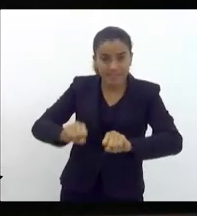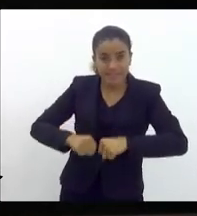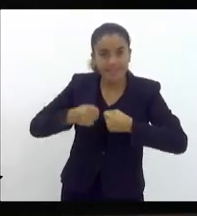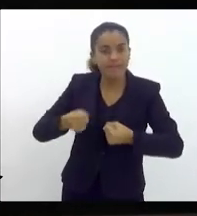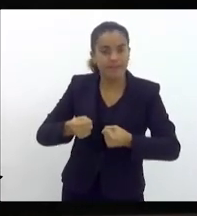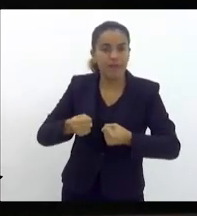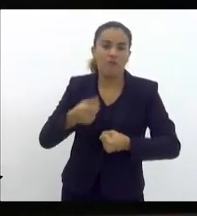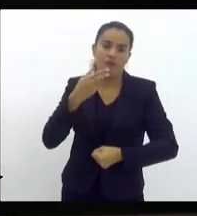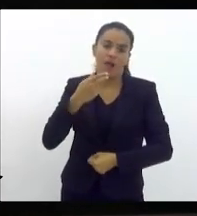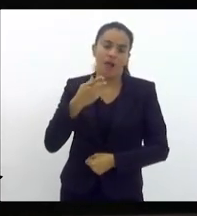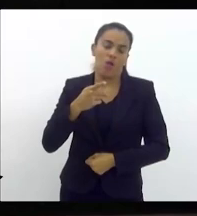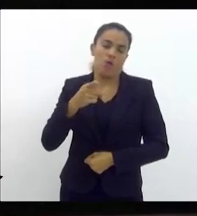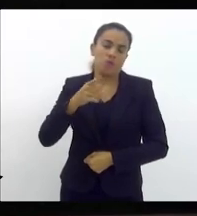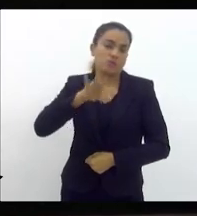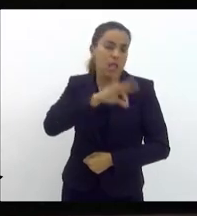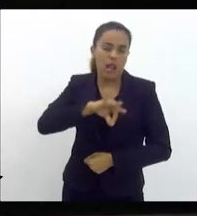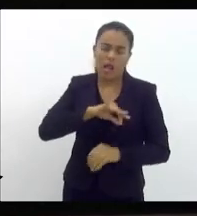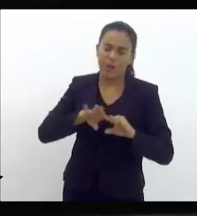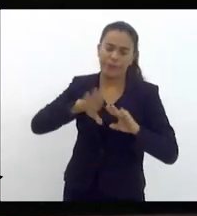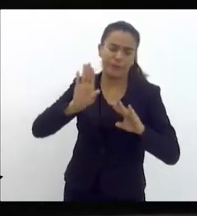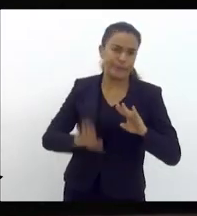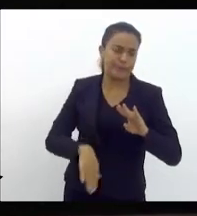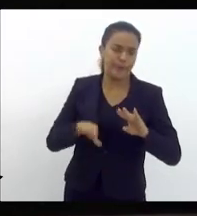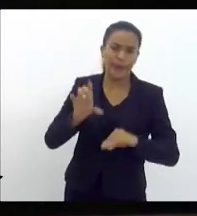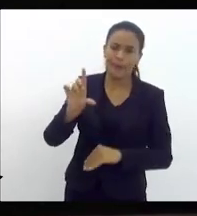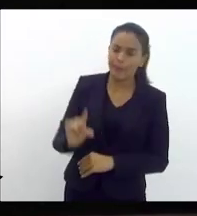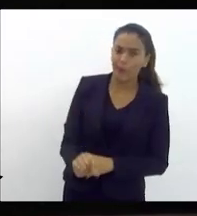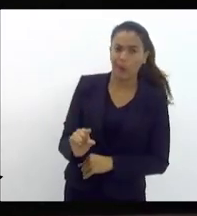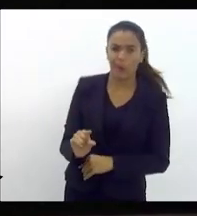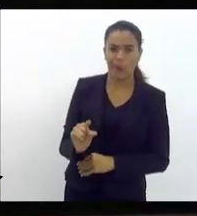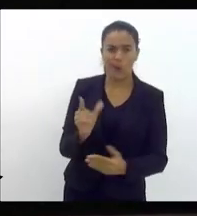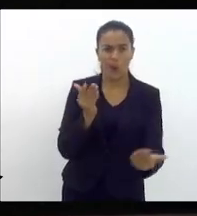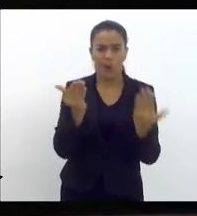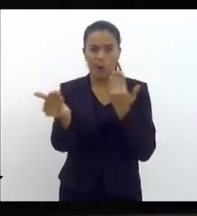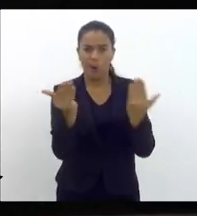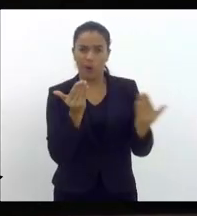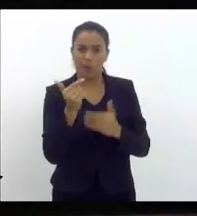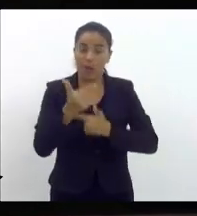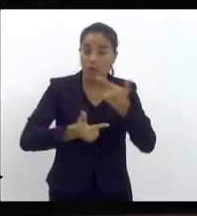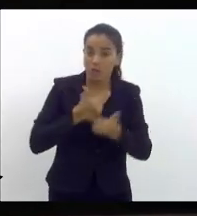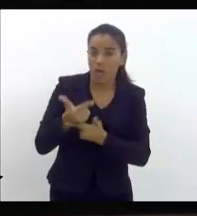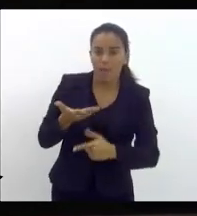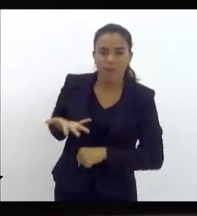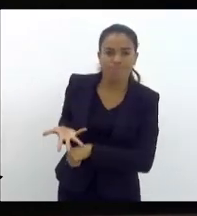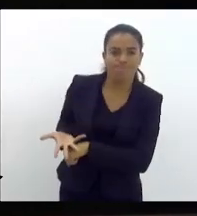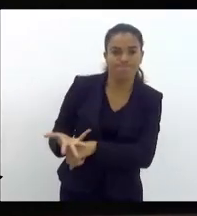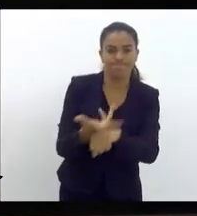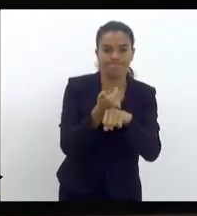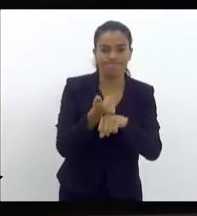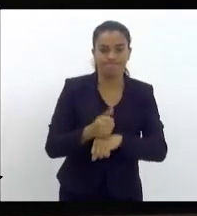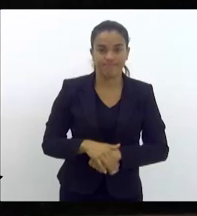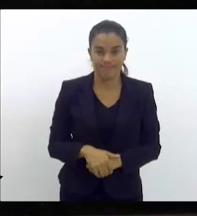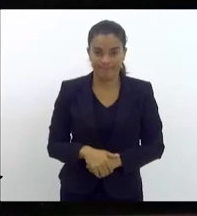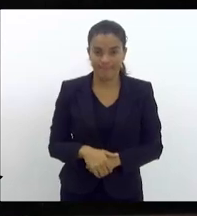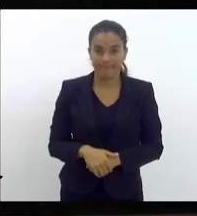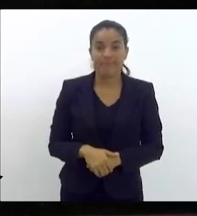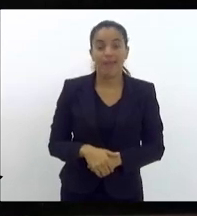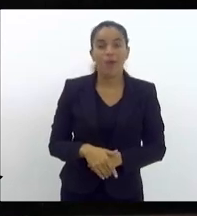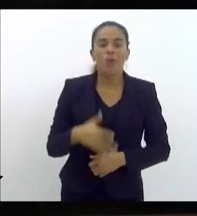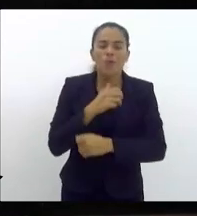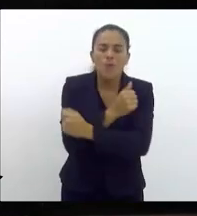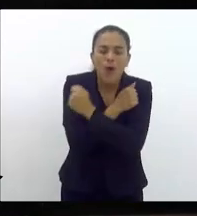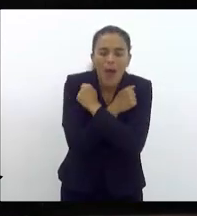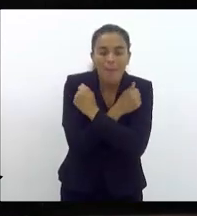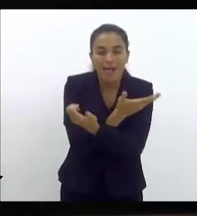eu coloco o gari ganha muito pouco em relação ao trabalho que ele faz que é um trabalho de excelência. Um grande